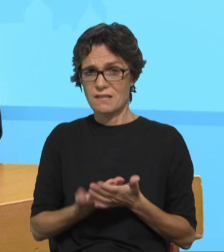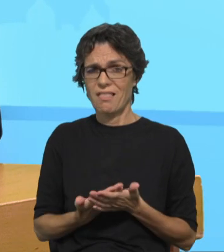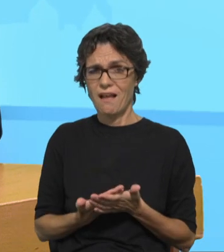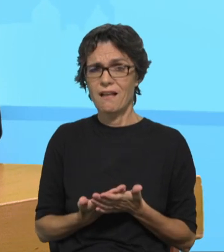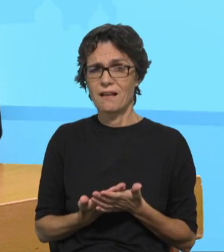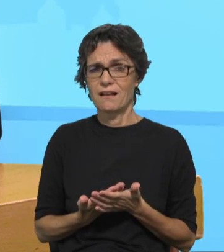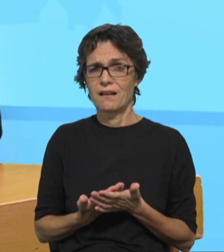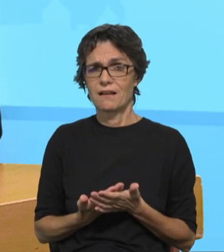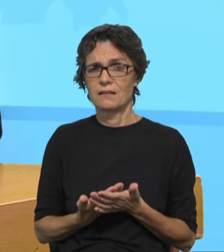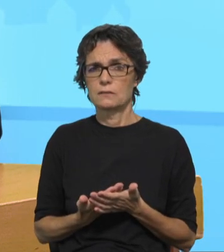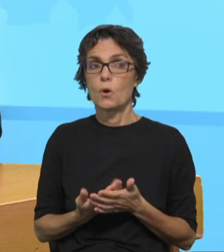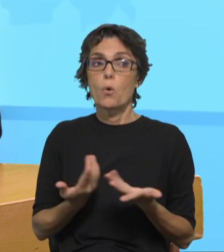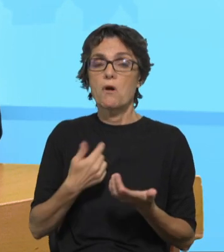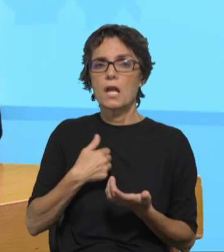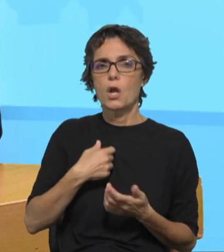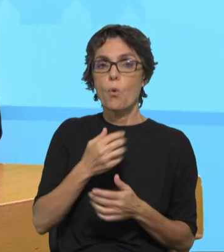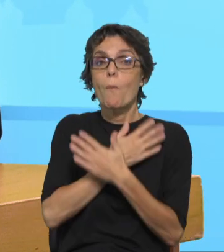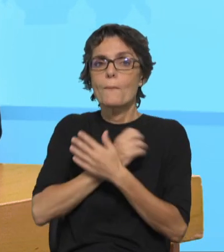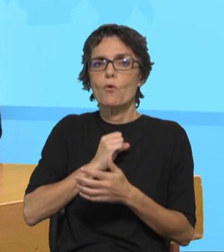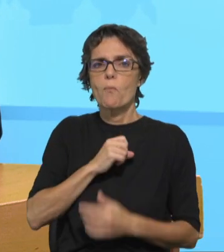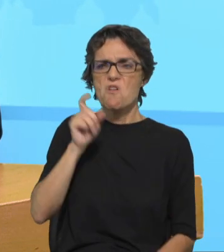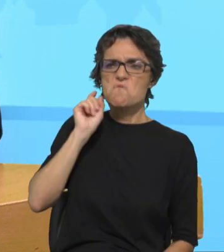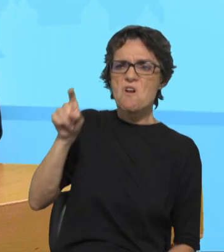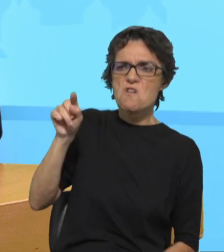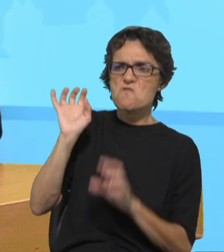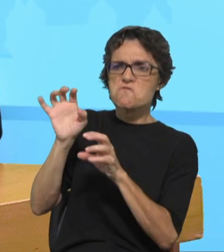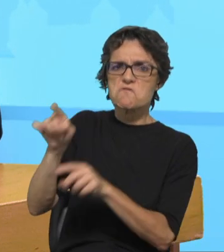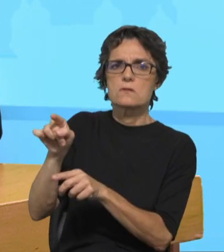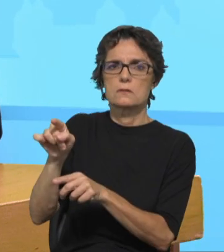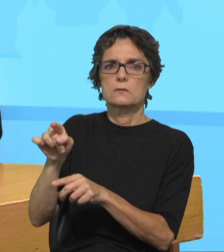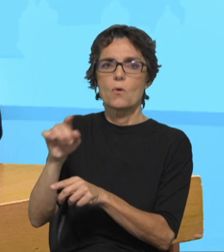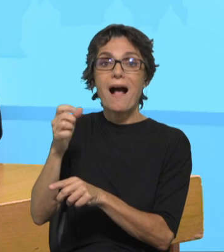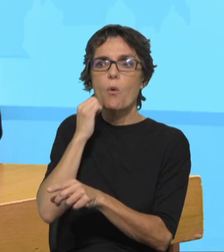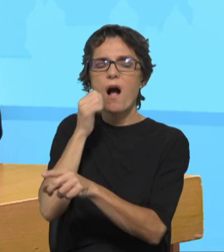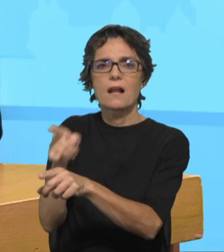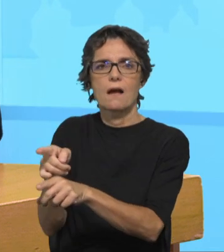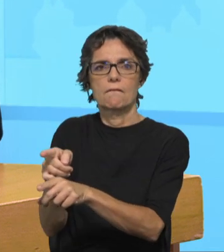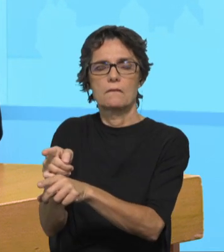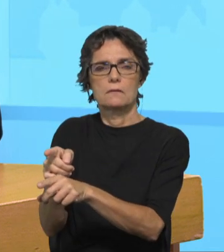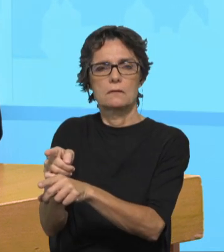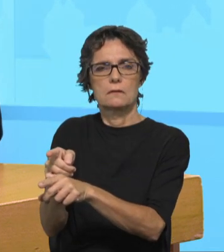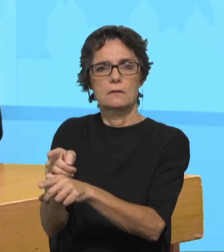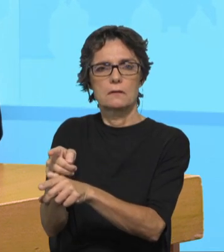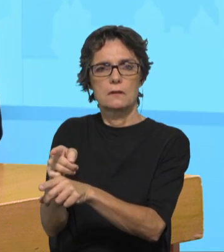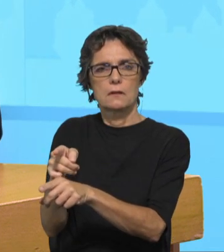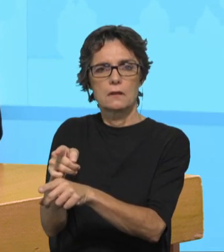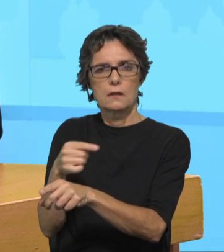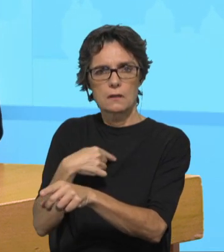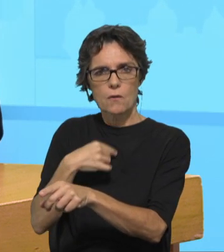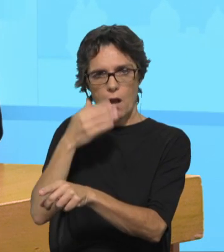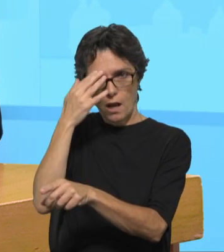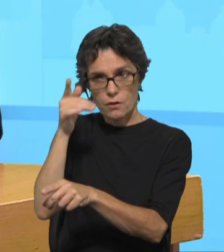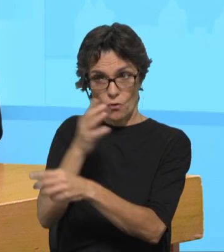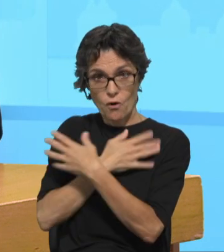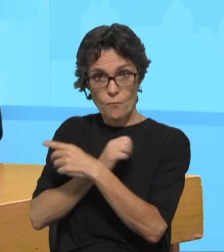ofendo um amigo com coisas graves, não é? Será que eu posso supor que ele